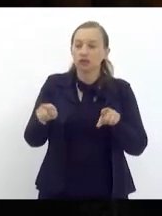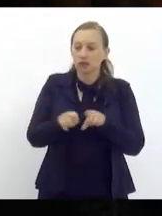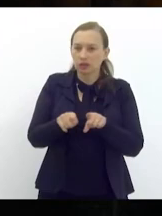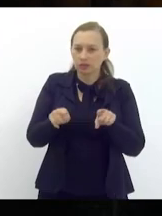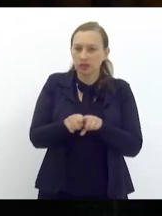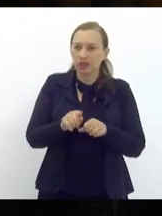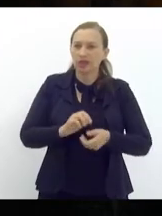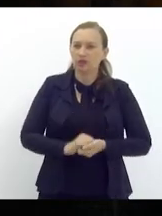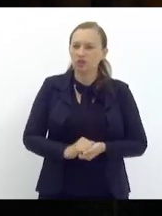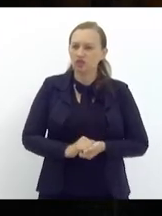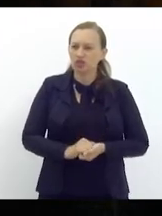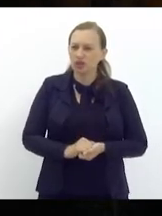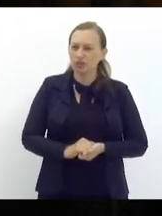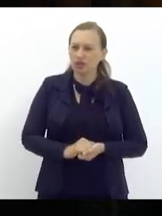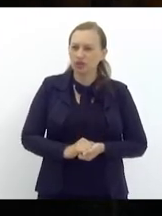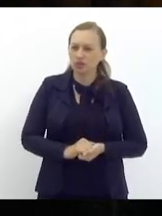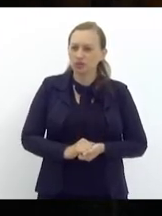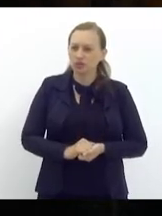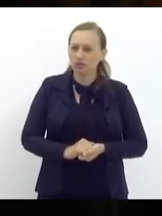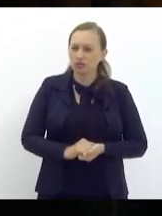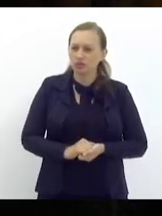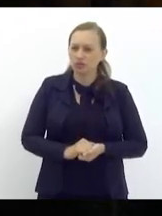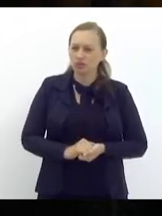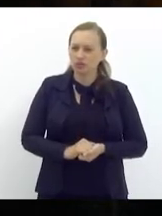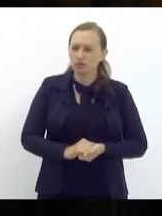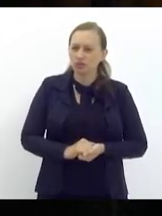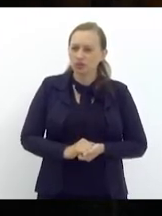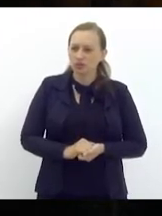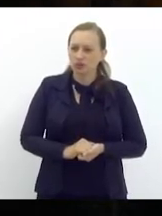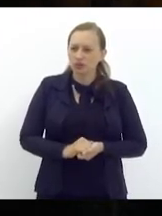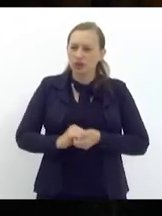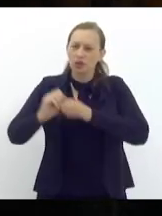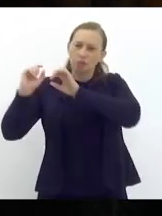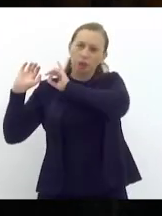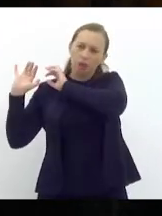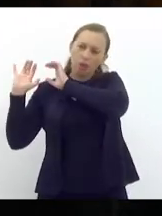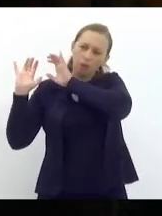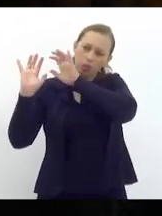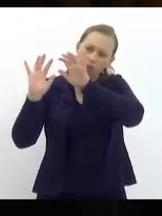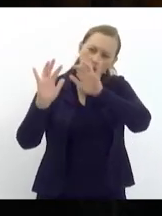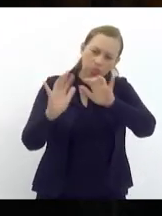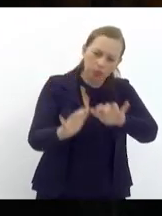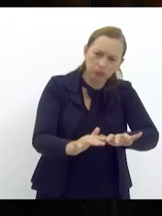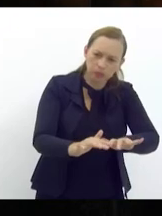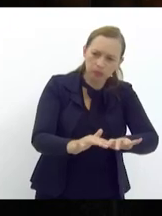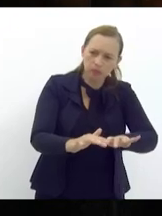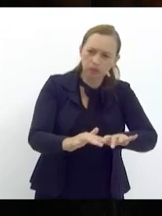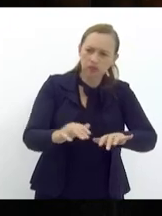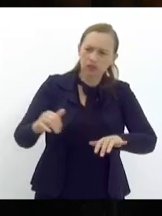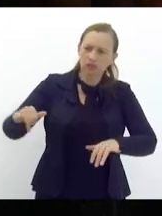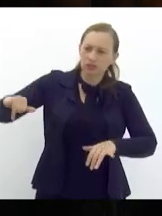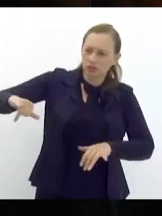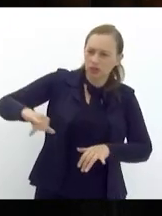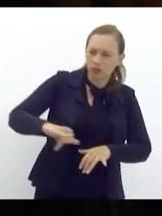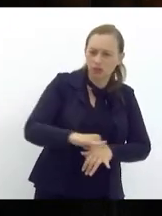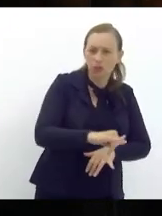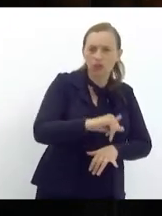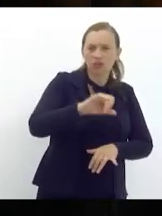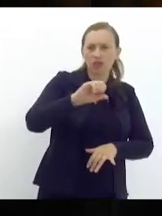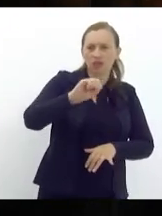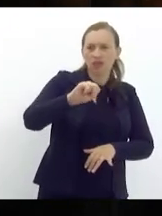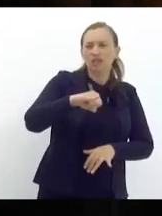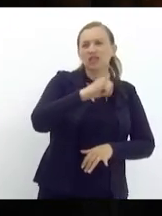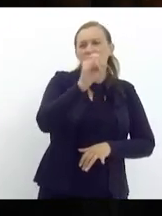do aeroporto Santos Dumont e em recente